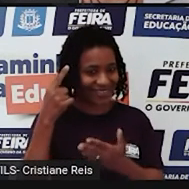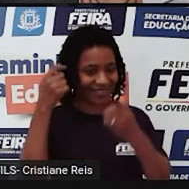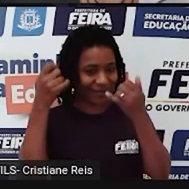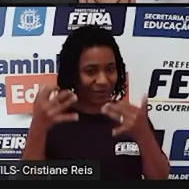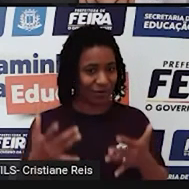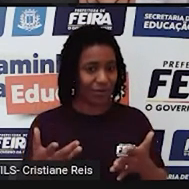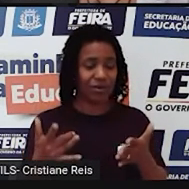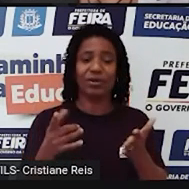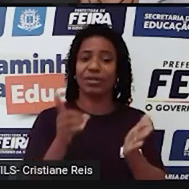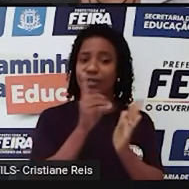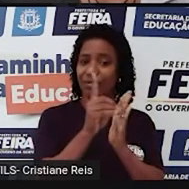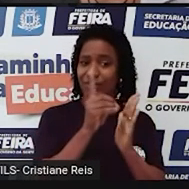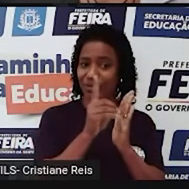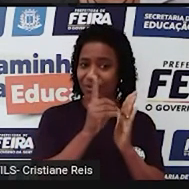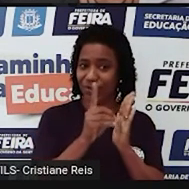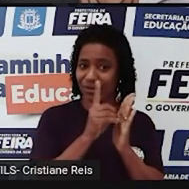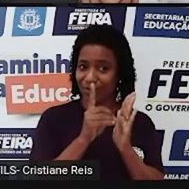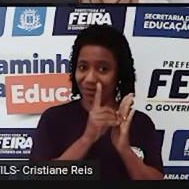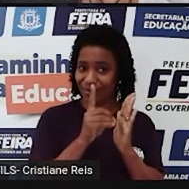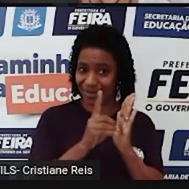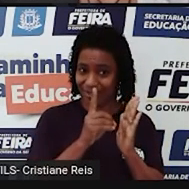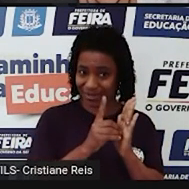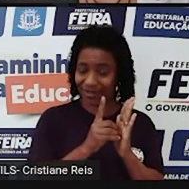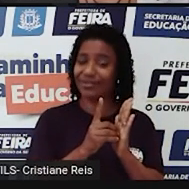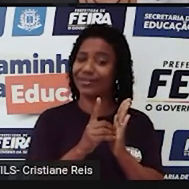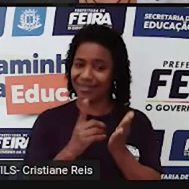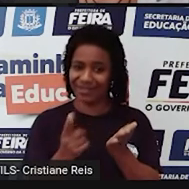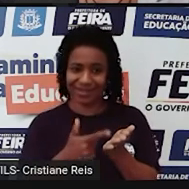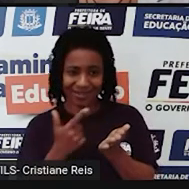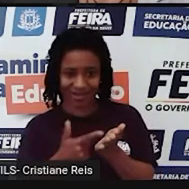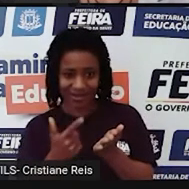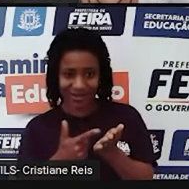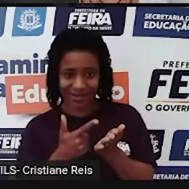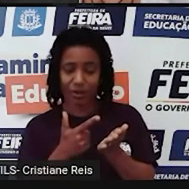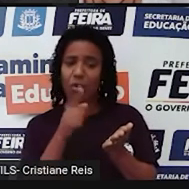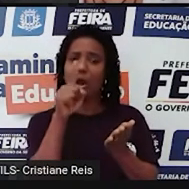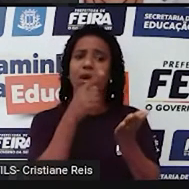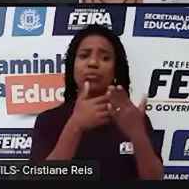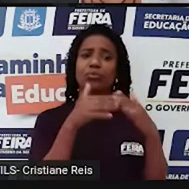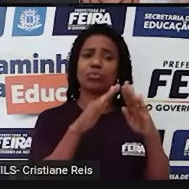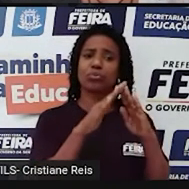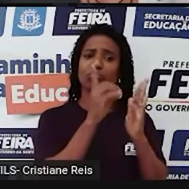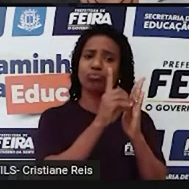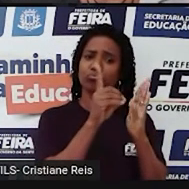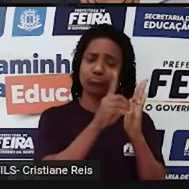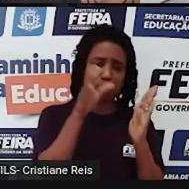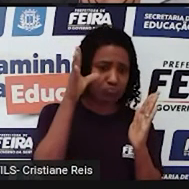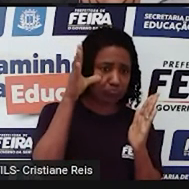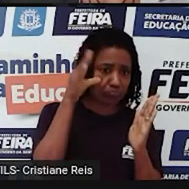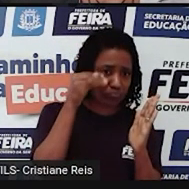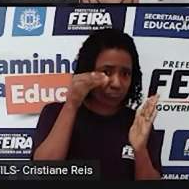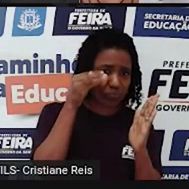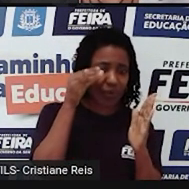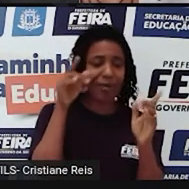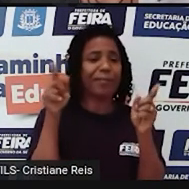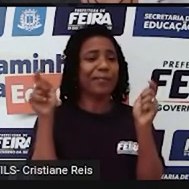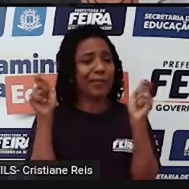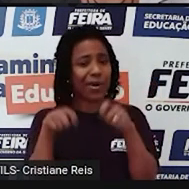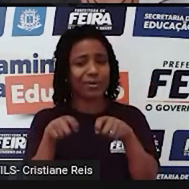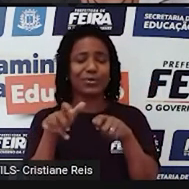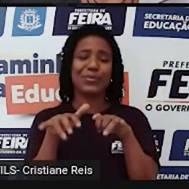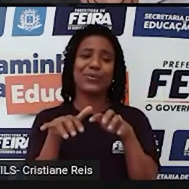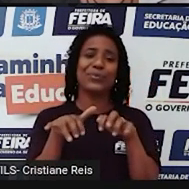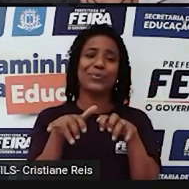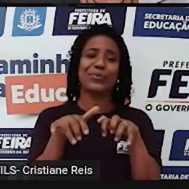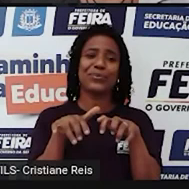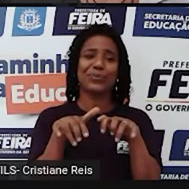físico que você pode ter na sua casa ou encontrar na escola você também pode recorrer ao acesso virtual